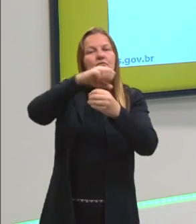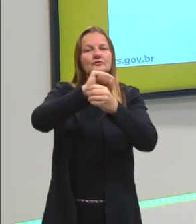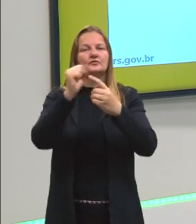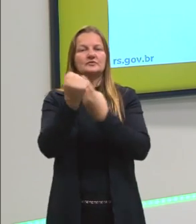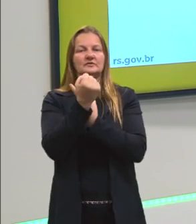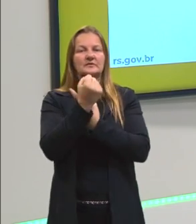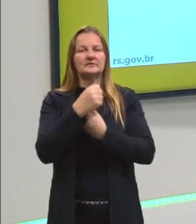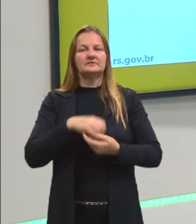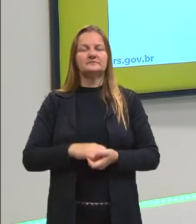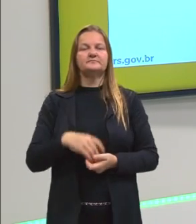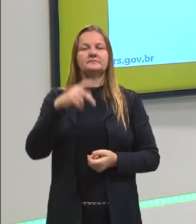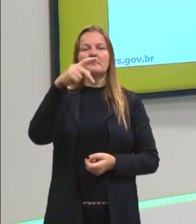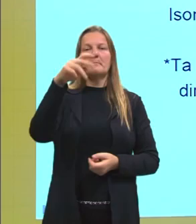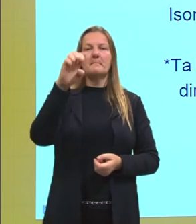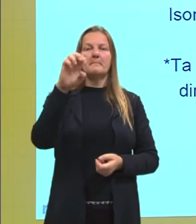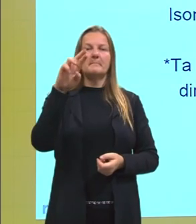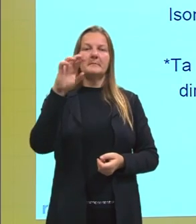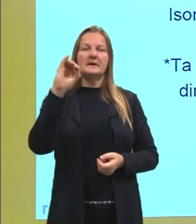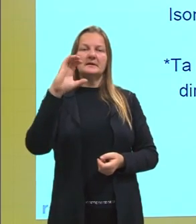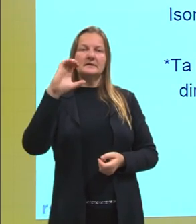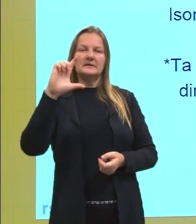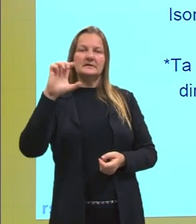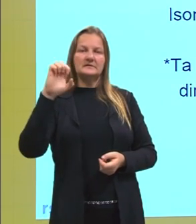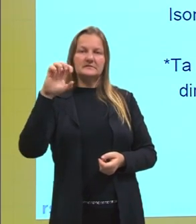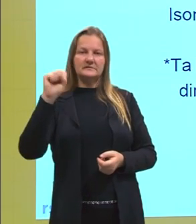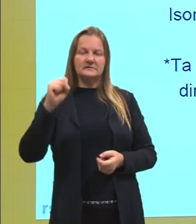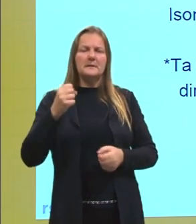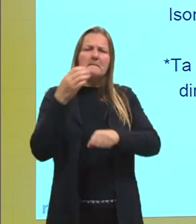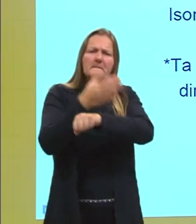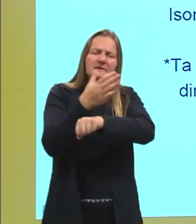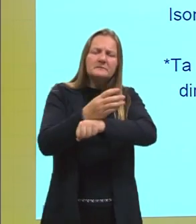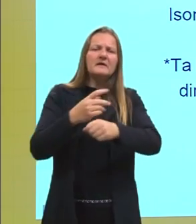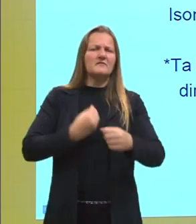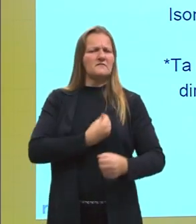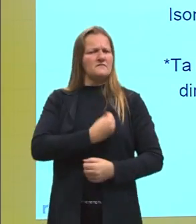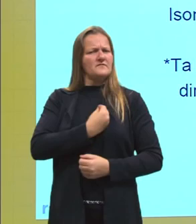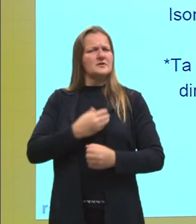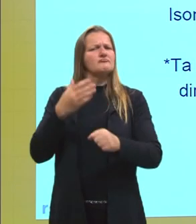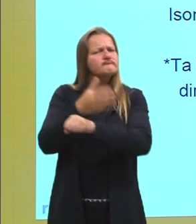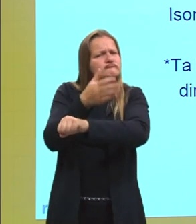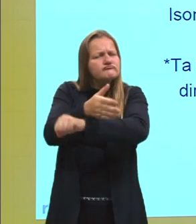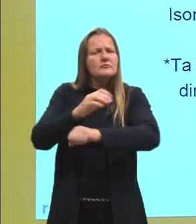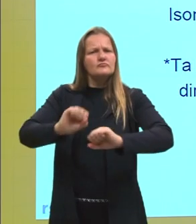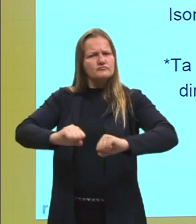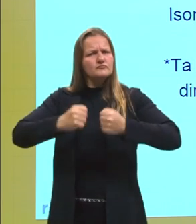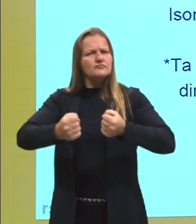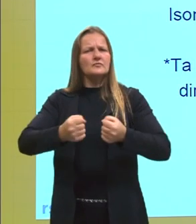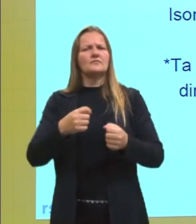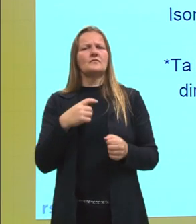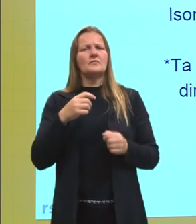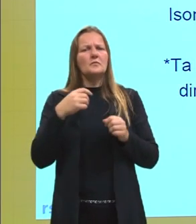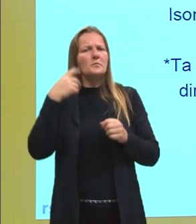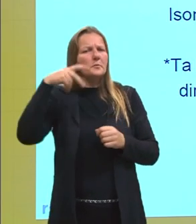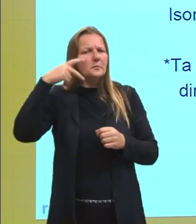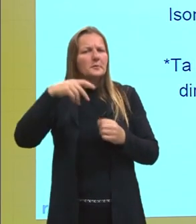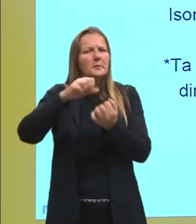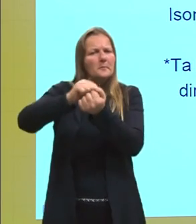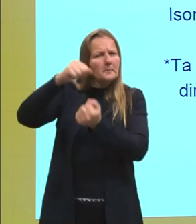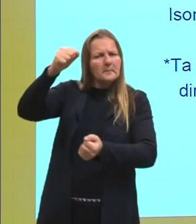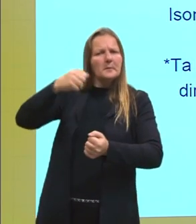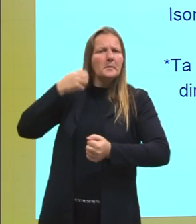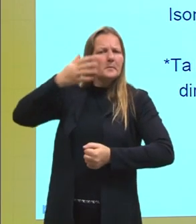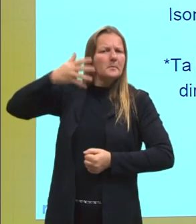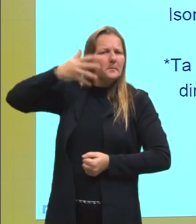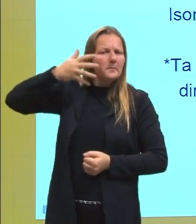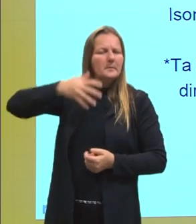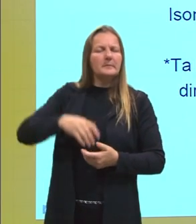governo do Péricles. Que as pessoas participassem na vida pública, defendessem os seus interesses, fossem lá discutir. Aqui tem,